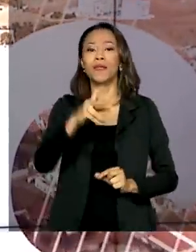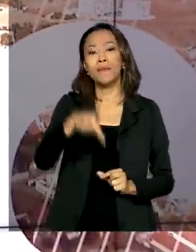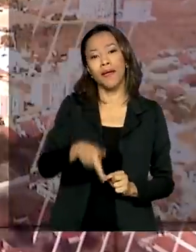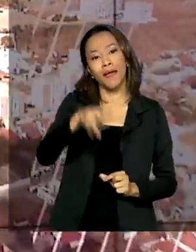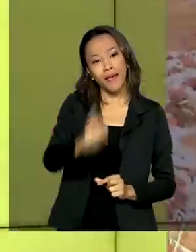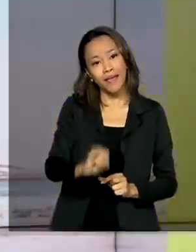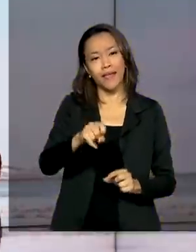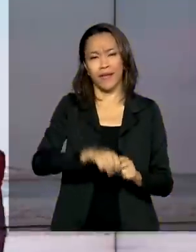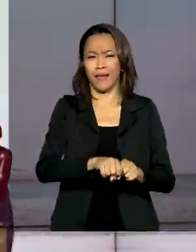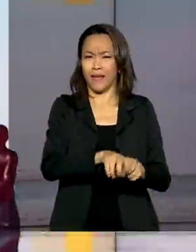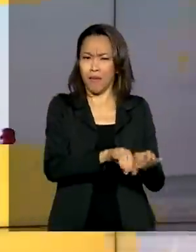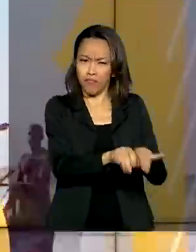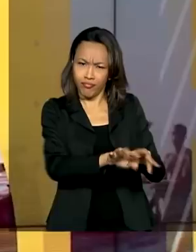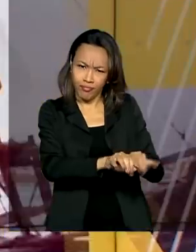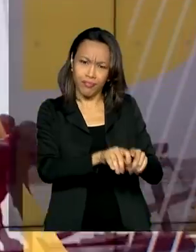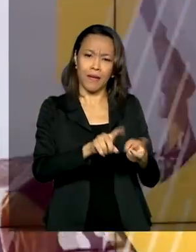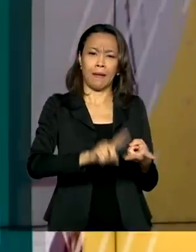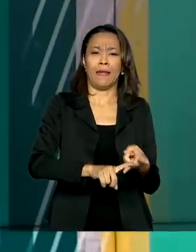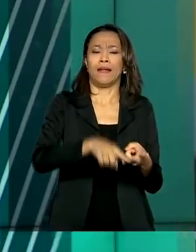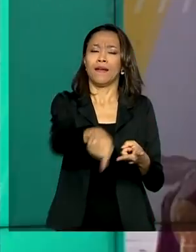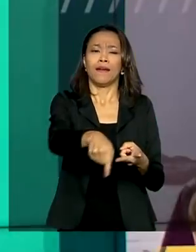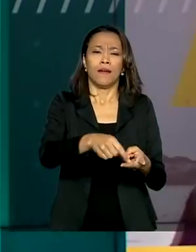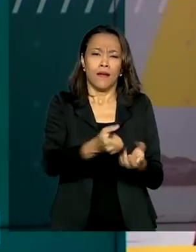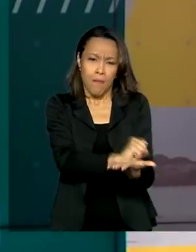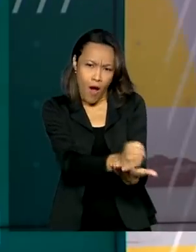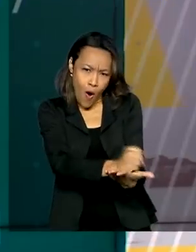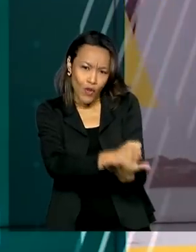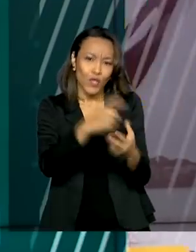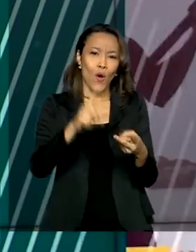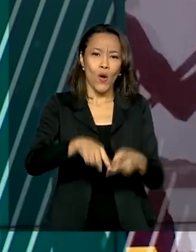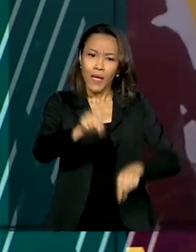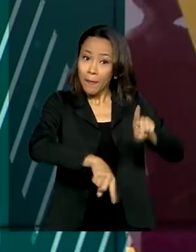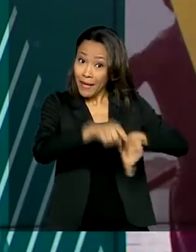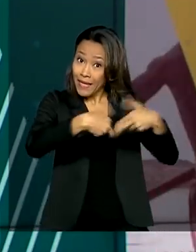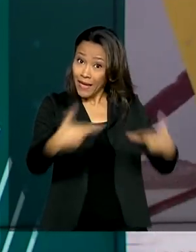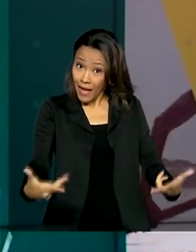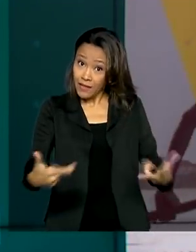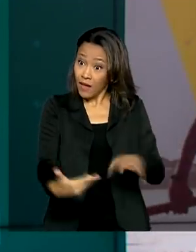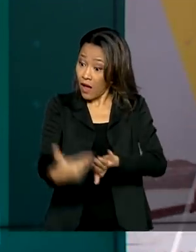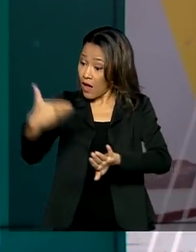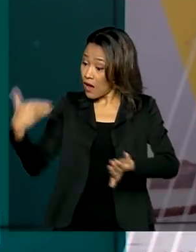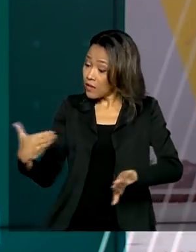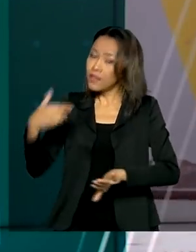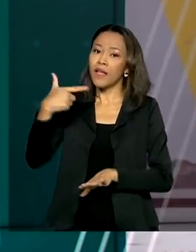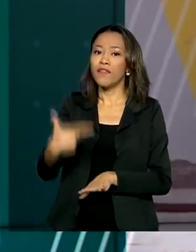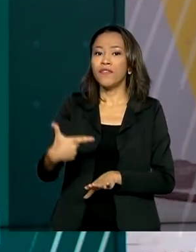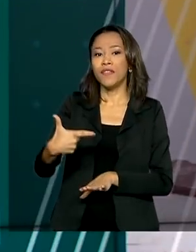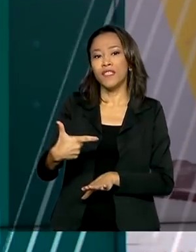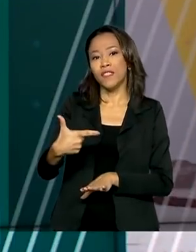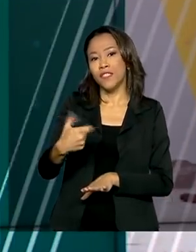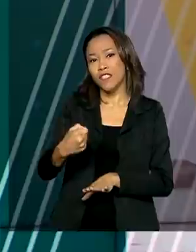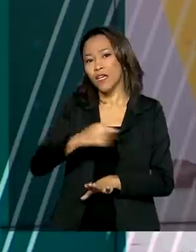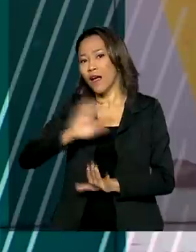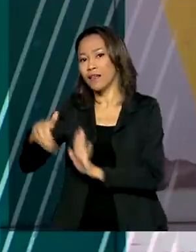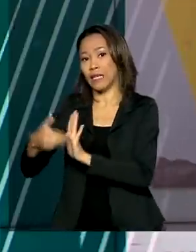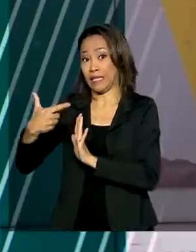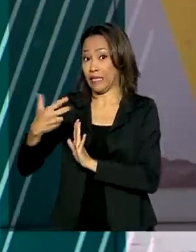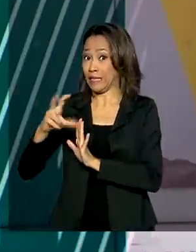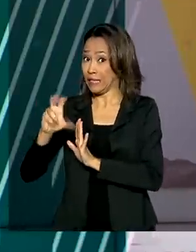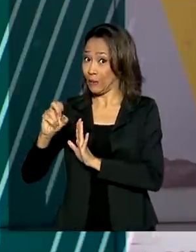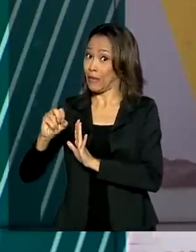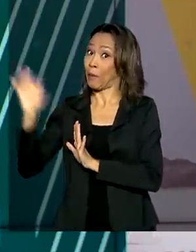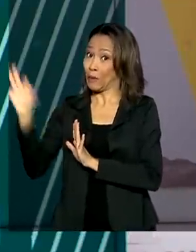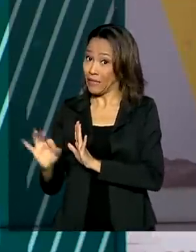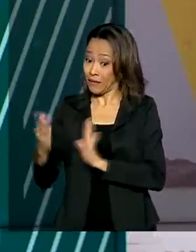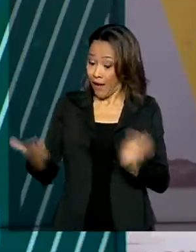máquinas de jogos e acessórios. O imposto sobre esses equipamentos, que antes variavam entre 20% e 50%, agora estão